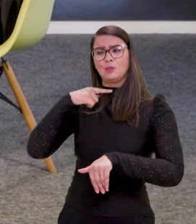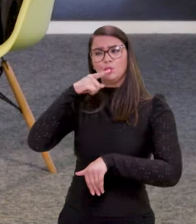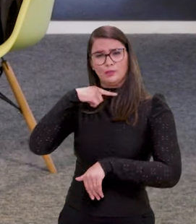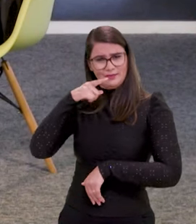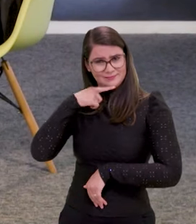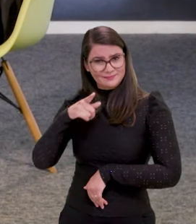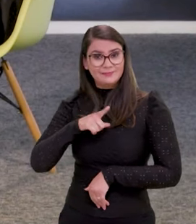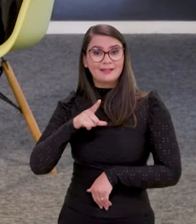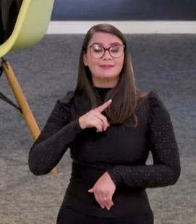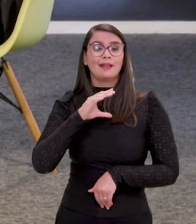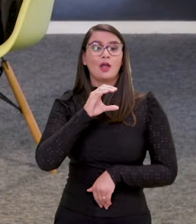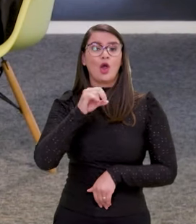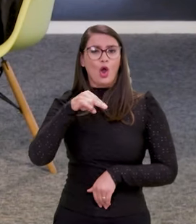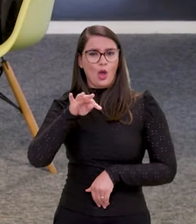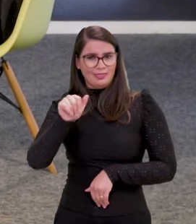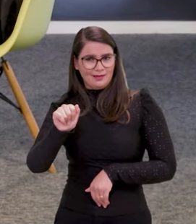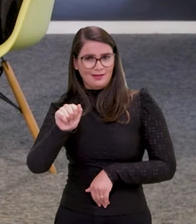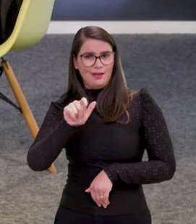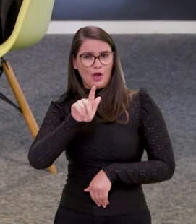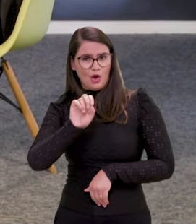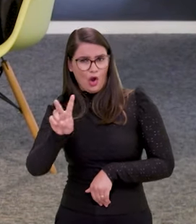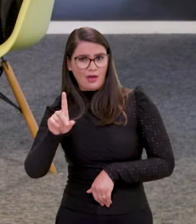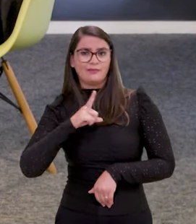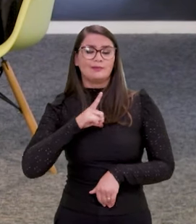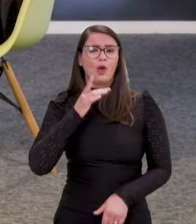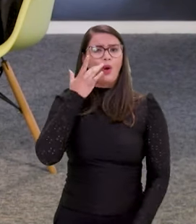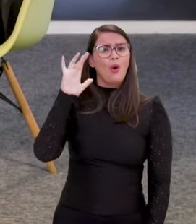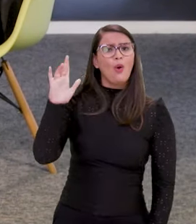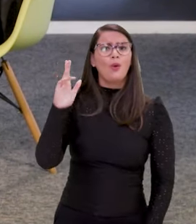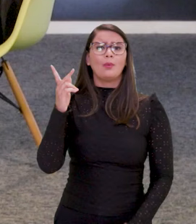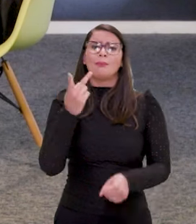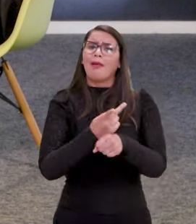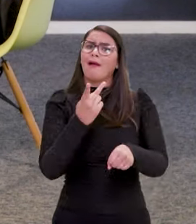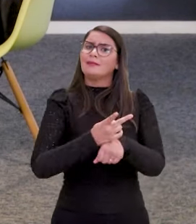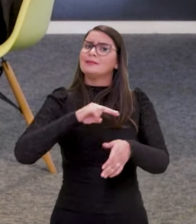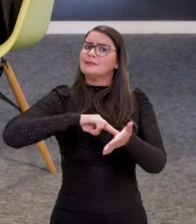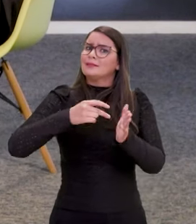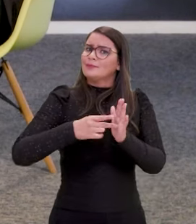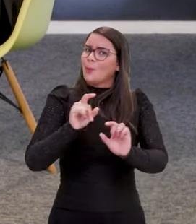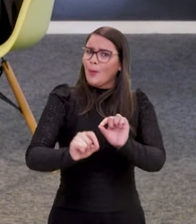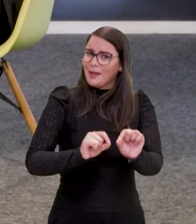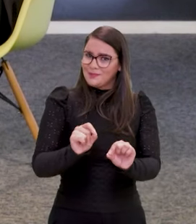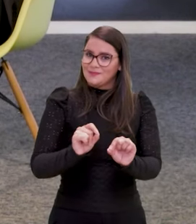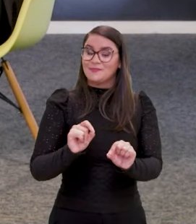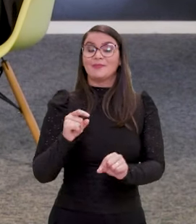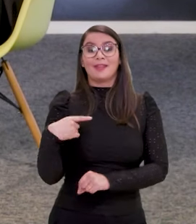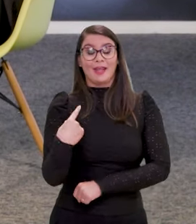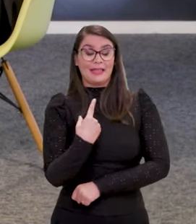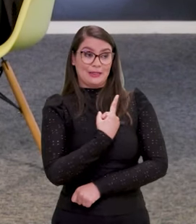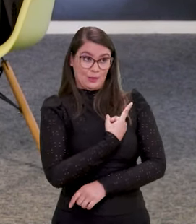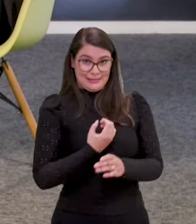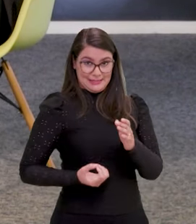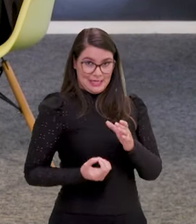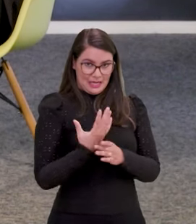tenho dúvida. Tem aquela conta GOV-BR, e aí tem lá, ouro, prata, o que significa aquilo? Nós criamos, na verdade,